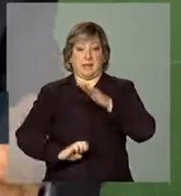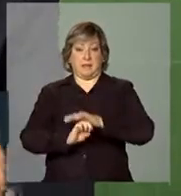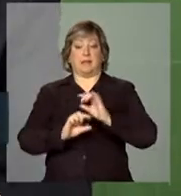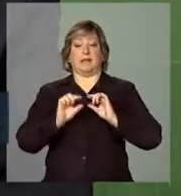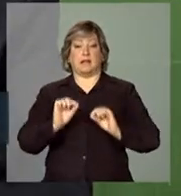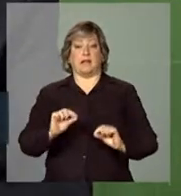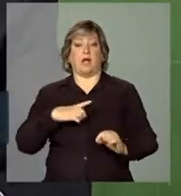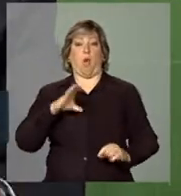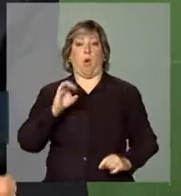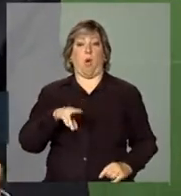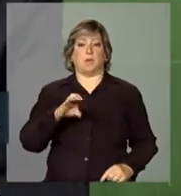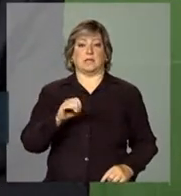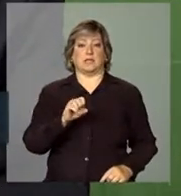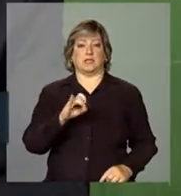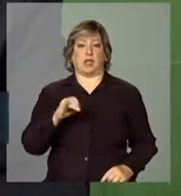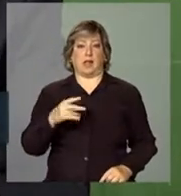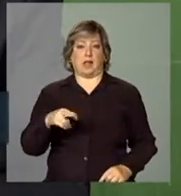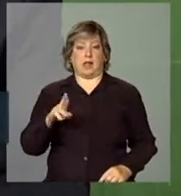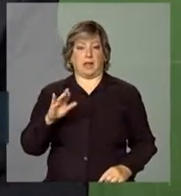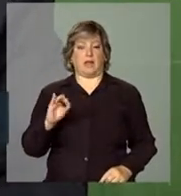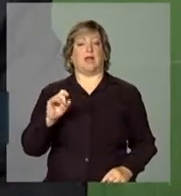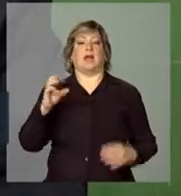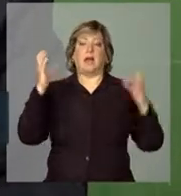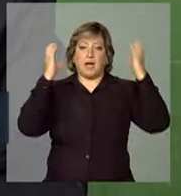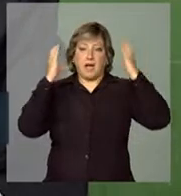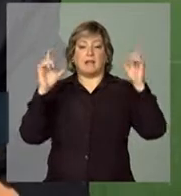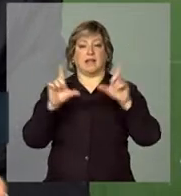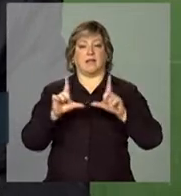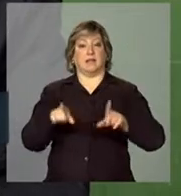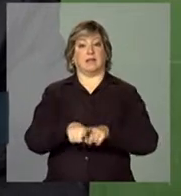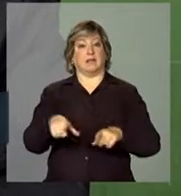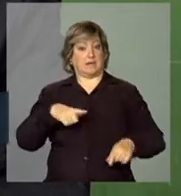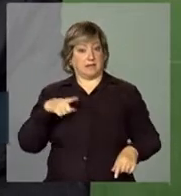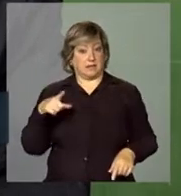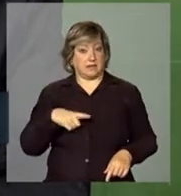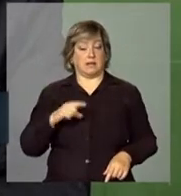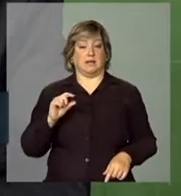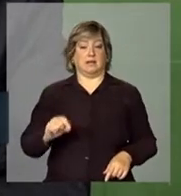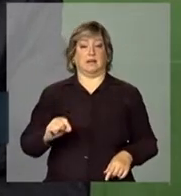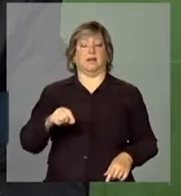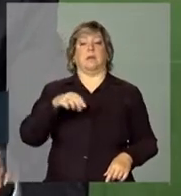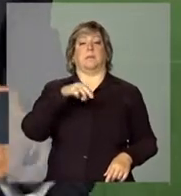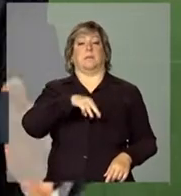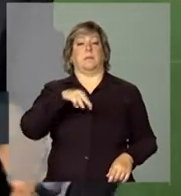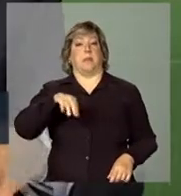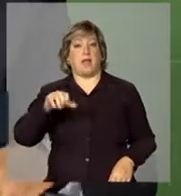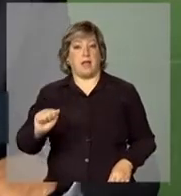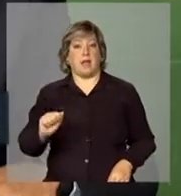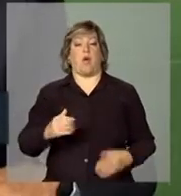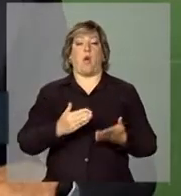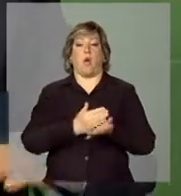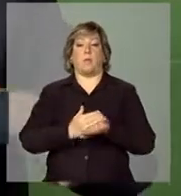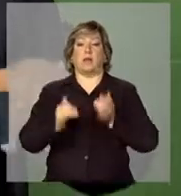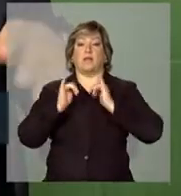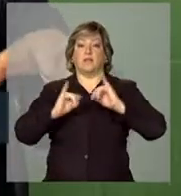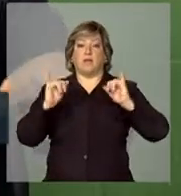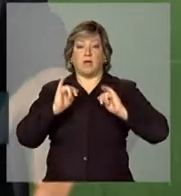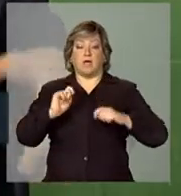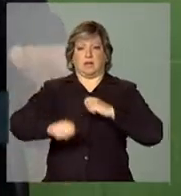rádio e TV. O Ministério do Meio Ambiente passou a divulgar as penalidades